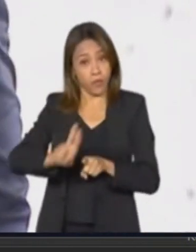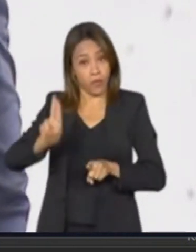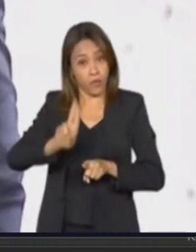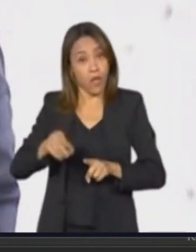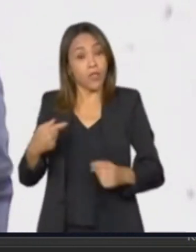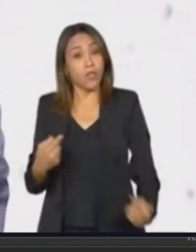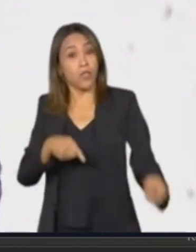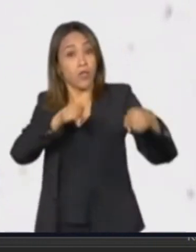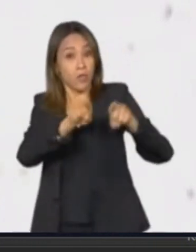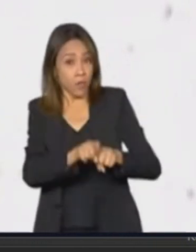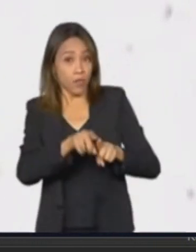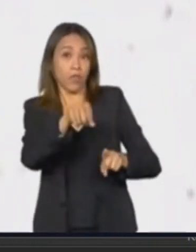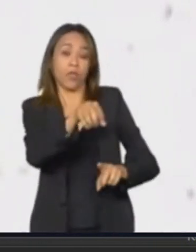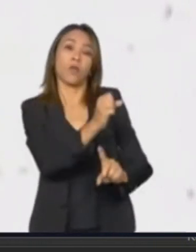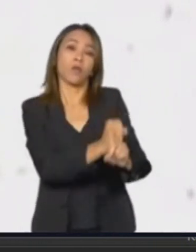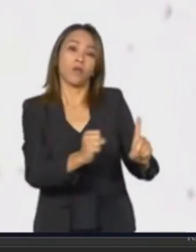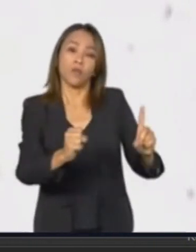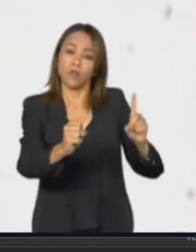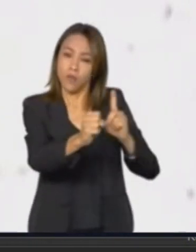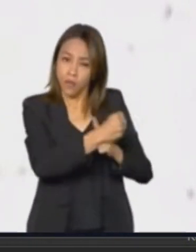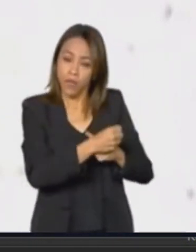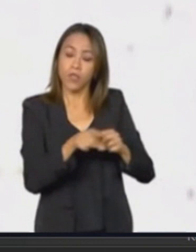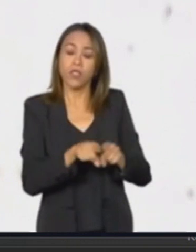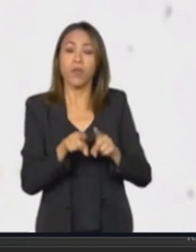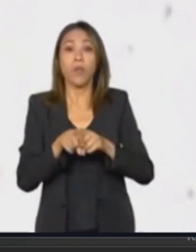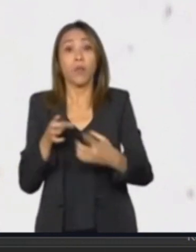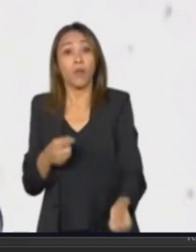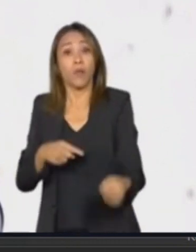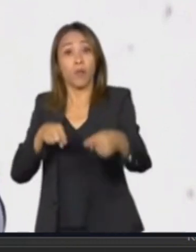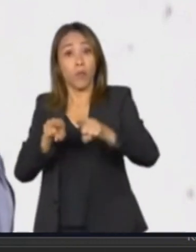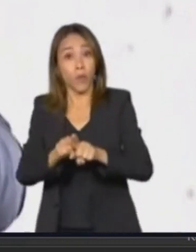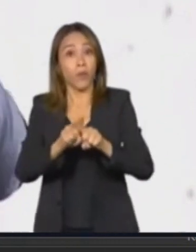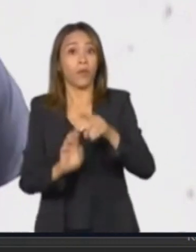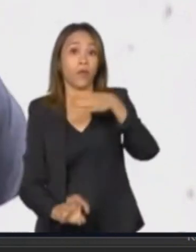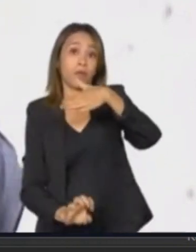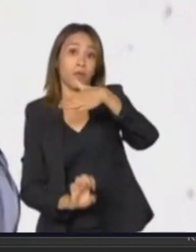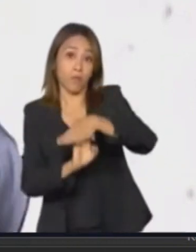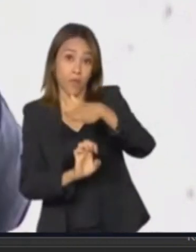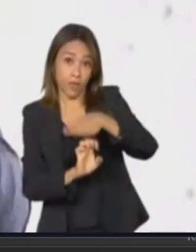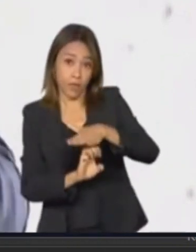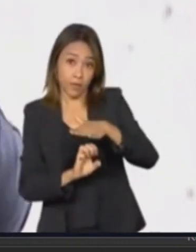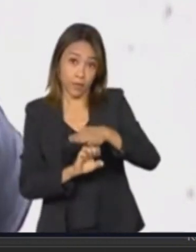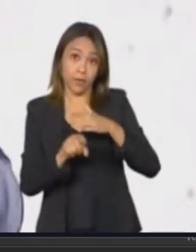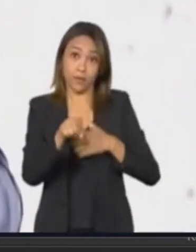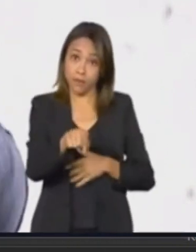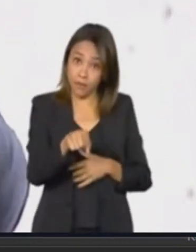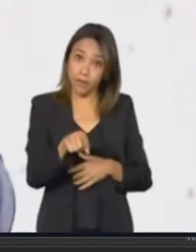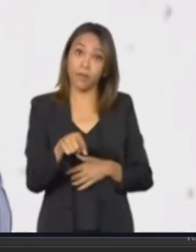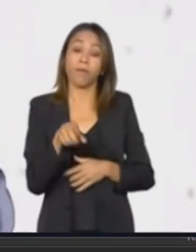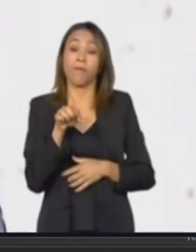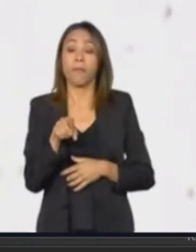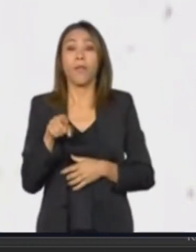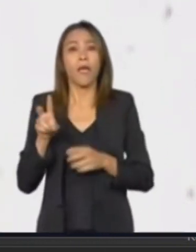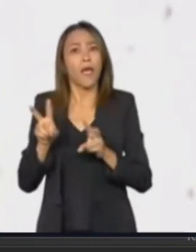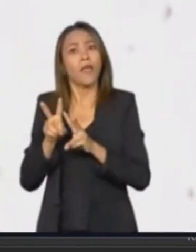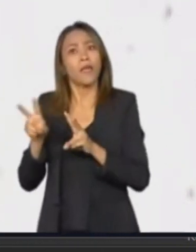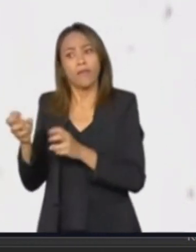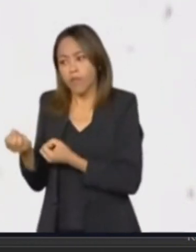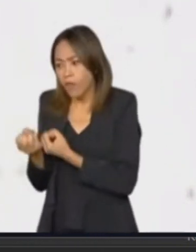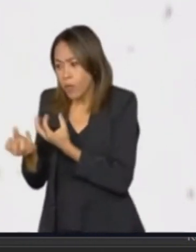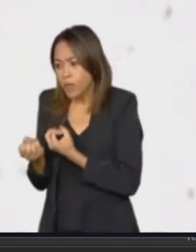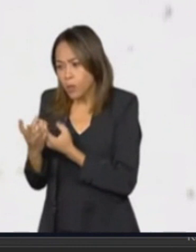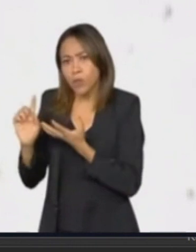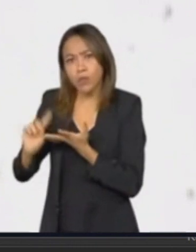apoio da Itaipu Binacional, é o maior conjunto, eu repito, é o maior conjunto de indicadores sobre esse grupo